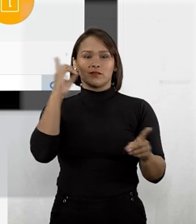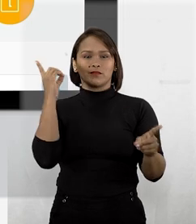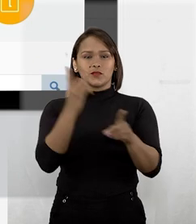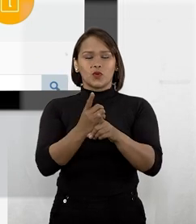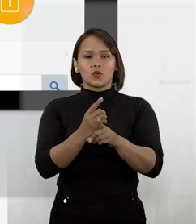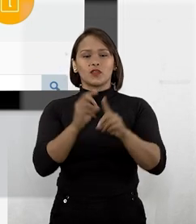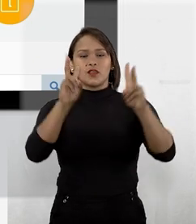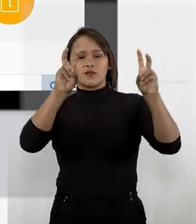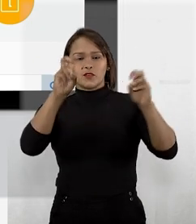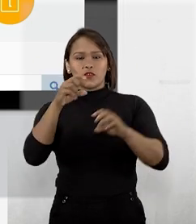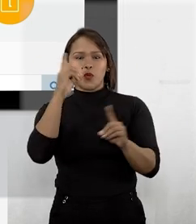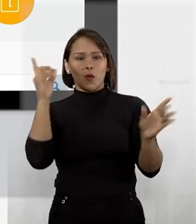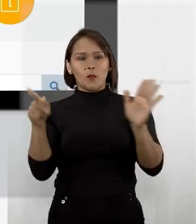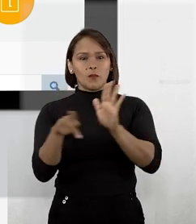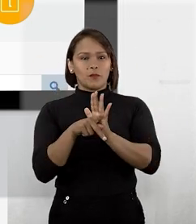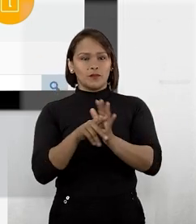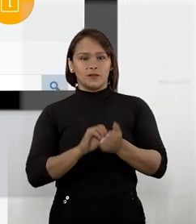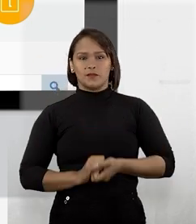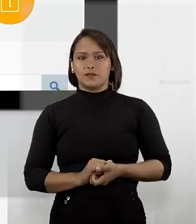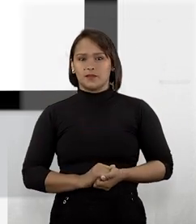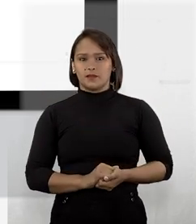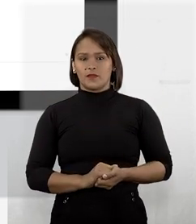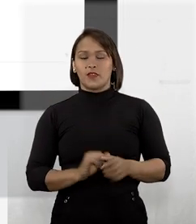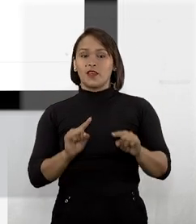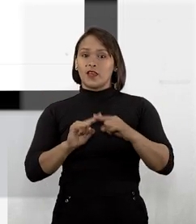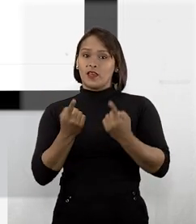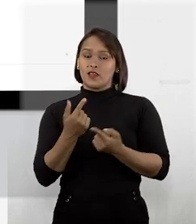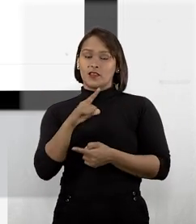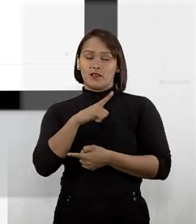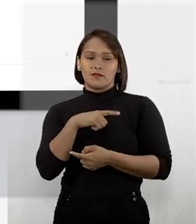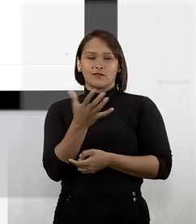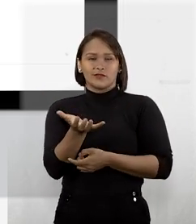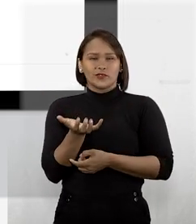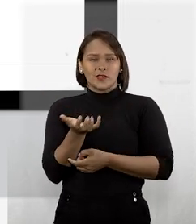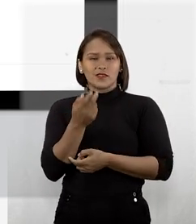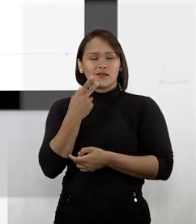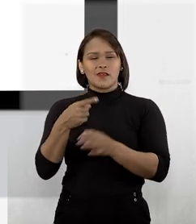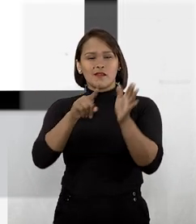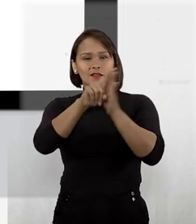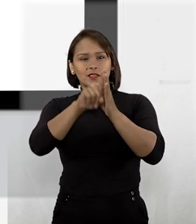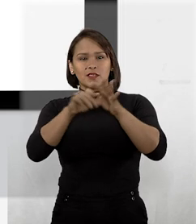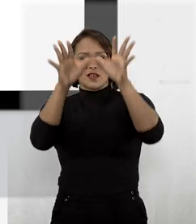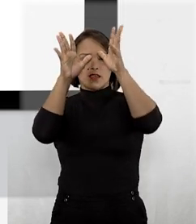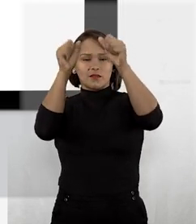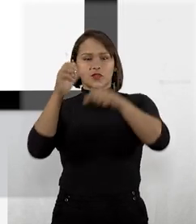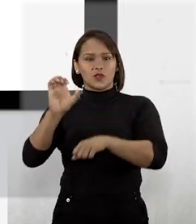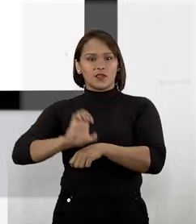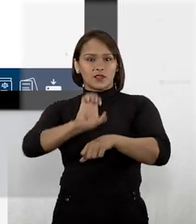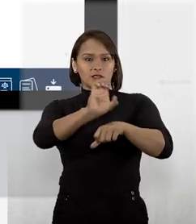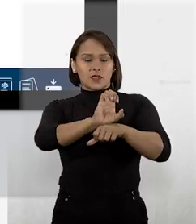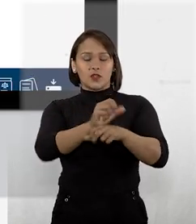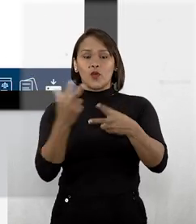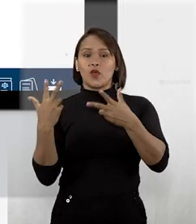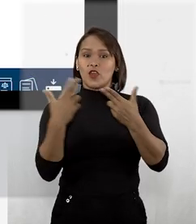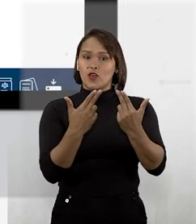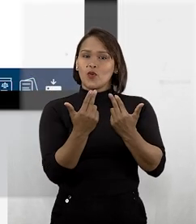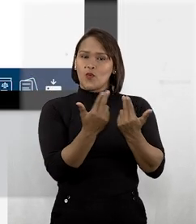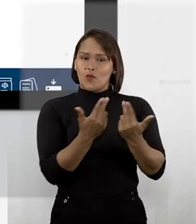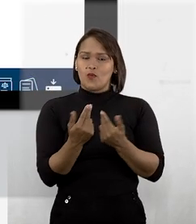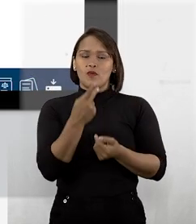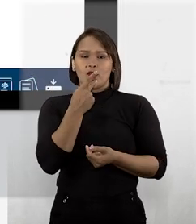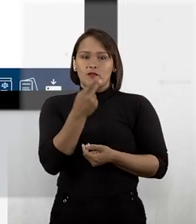expressões exatas. Então, se você quer pesquisar Tribunal Estadual exatamente dessa forma,